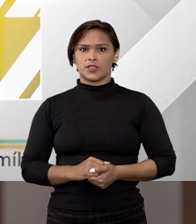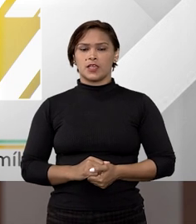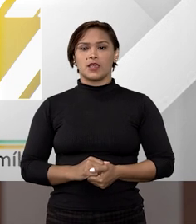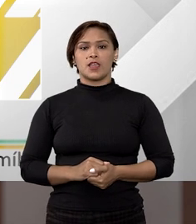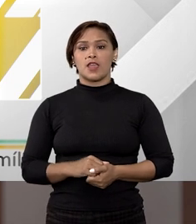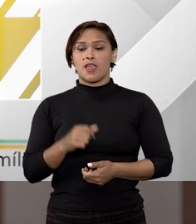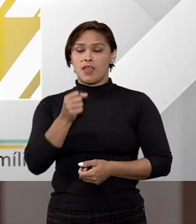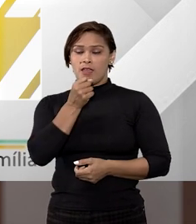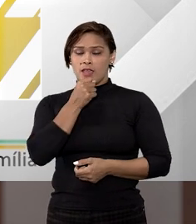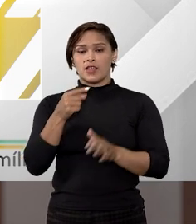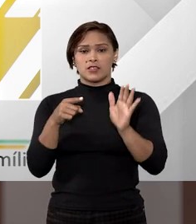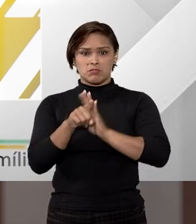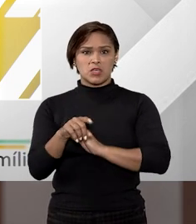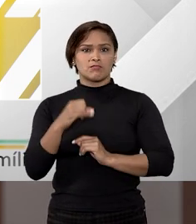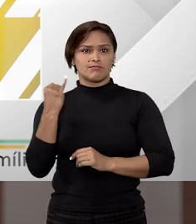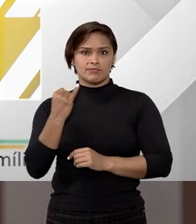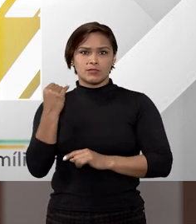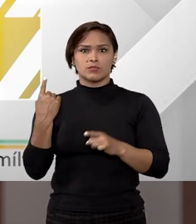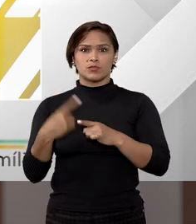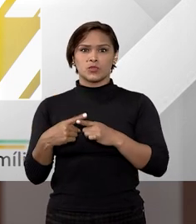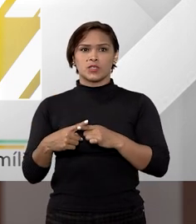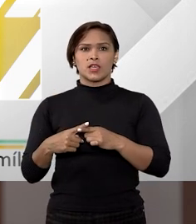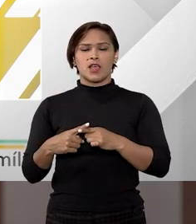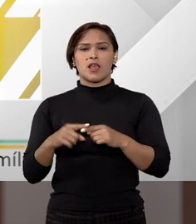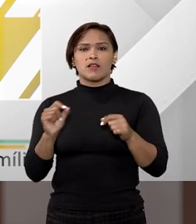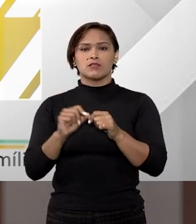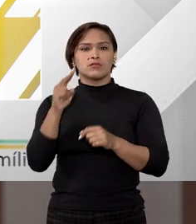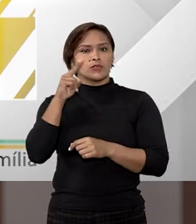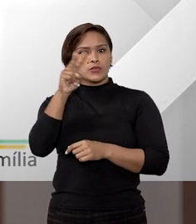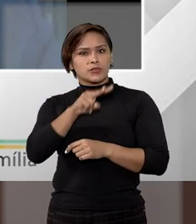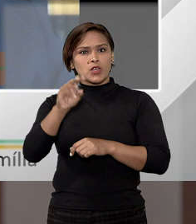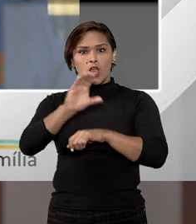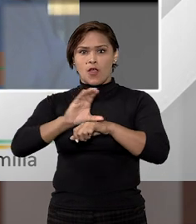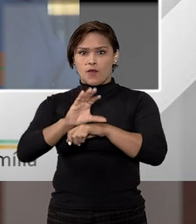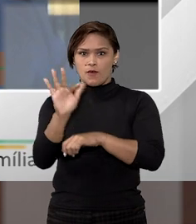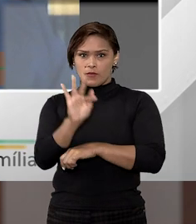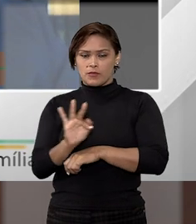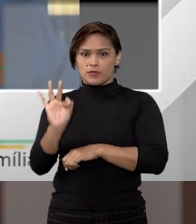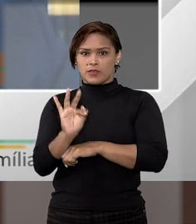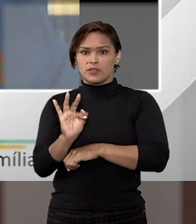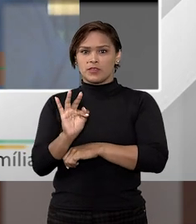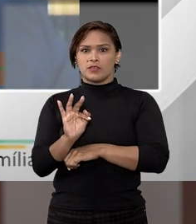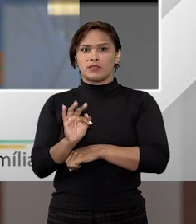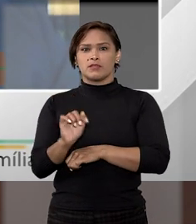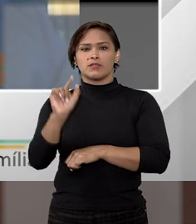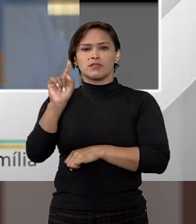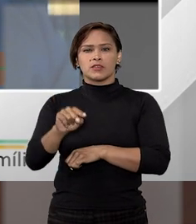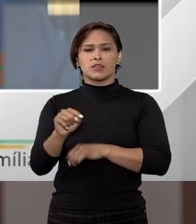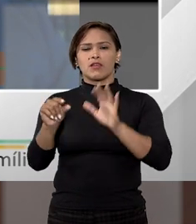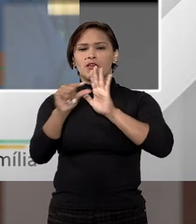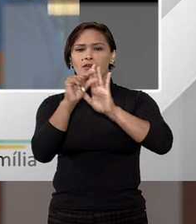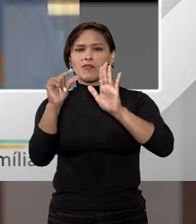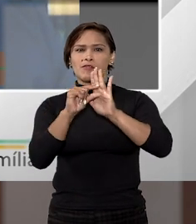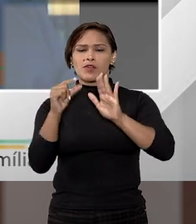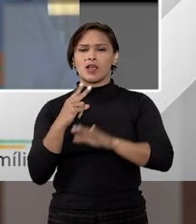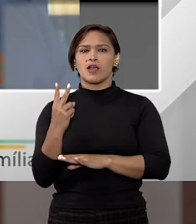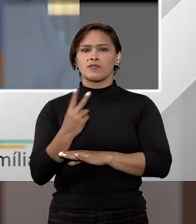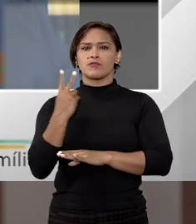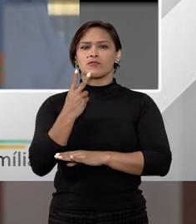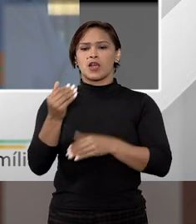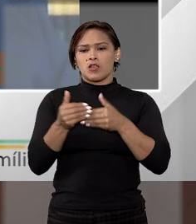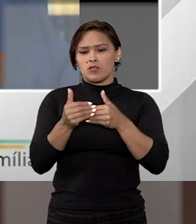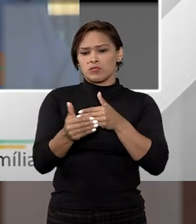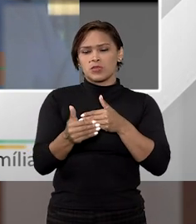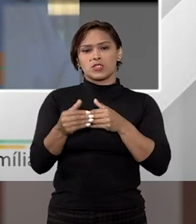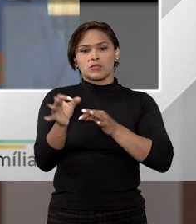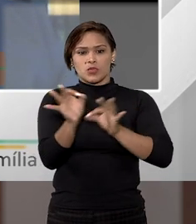Fátima, essa pergunta é muito importante porque ela nos faz olhar para a Constituição Federal, que é o vértice de valores, de